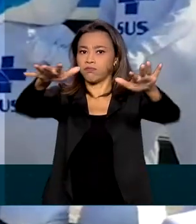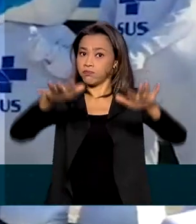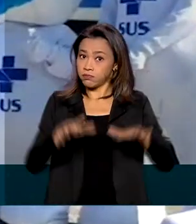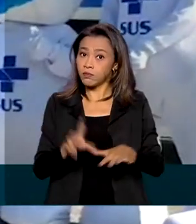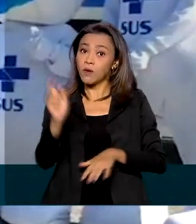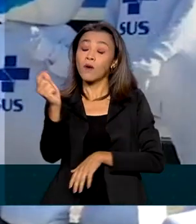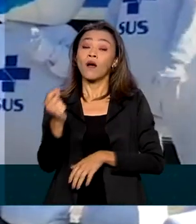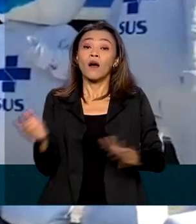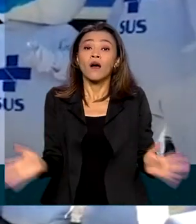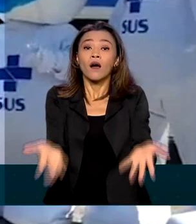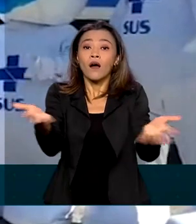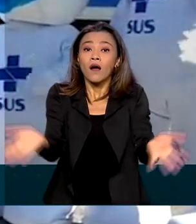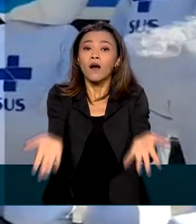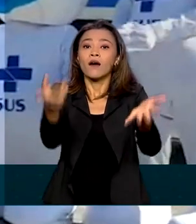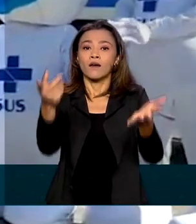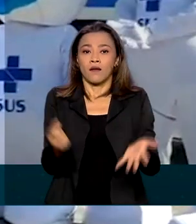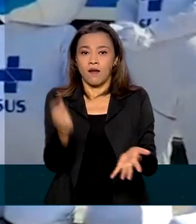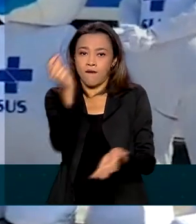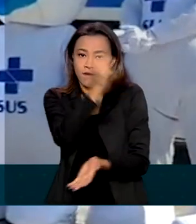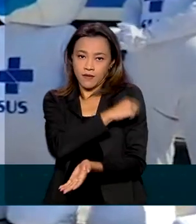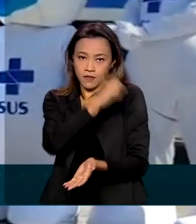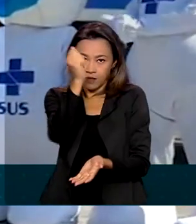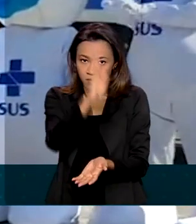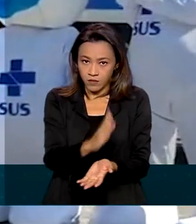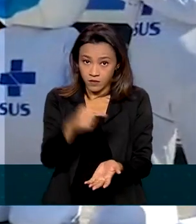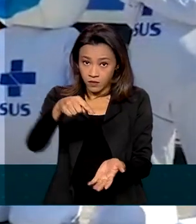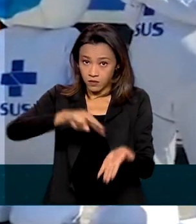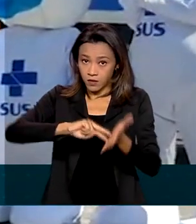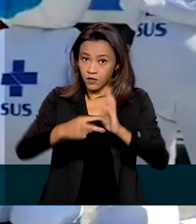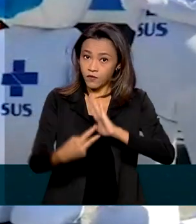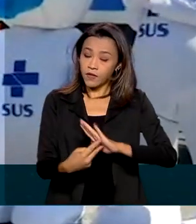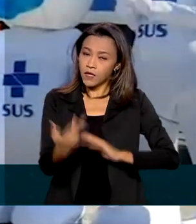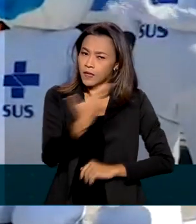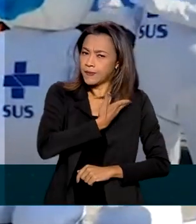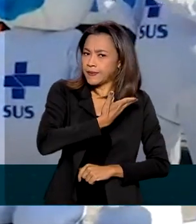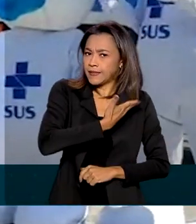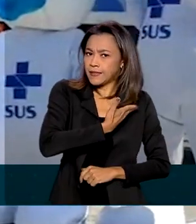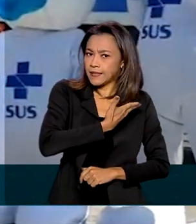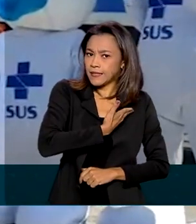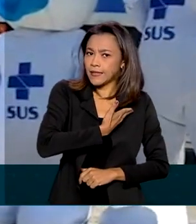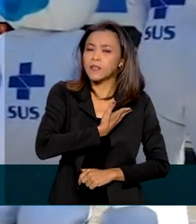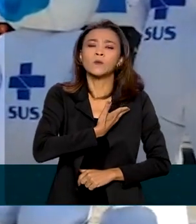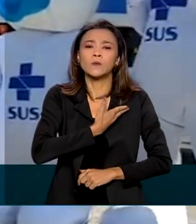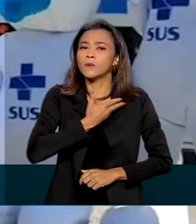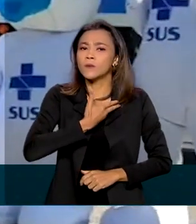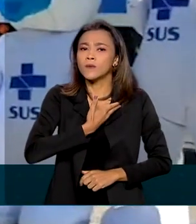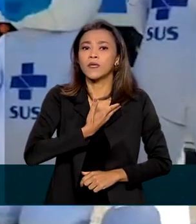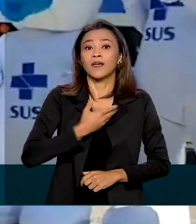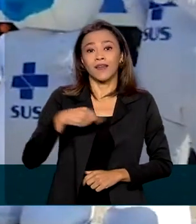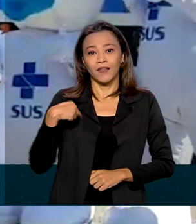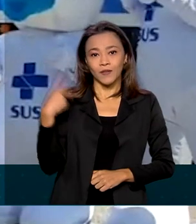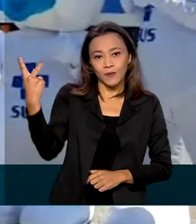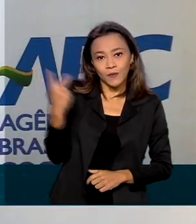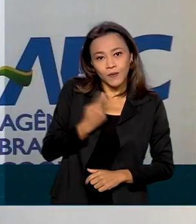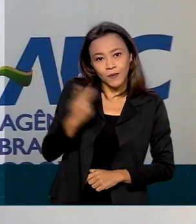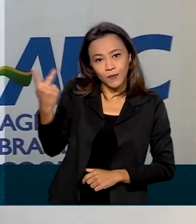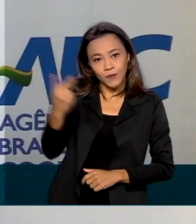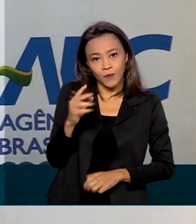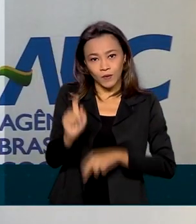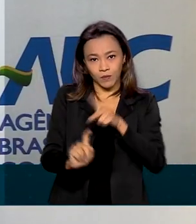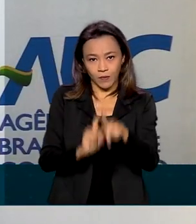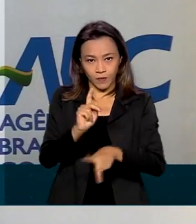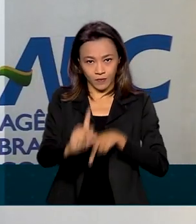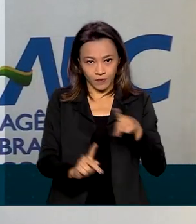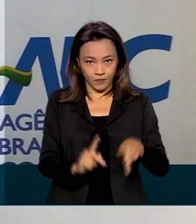Brasil e simboliza a grande amizade que existe entre os nossos pobres. A